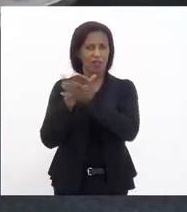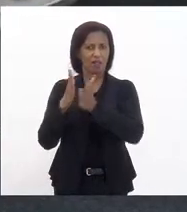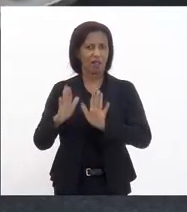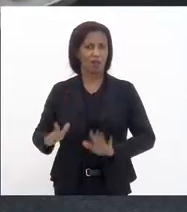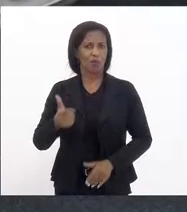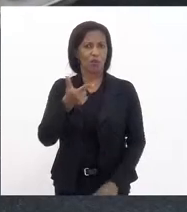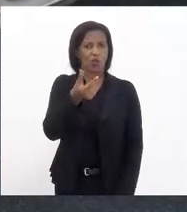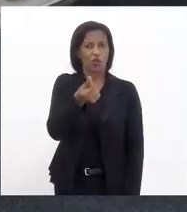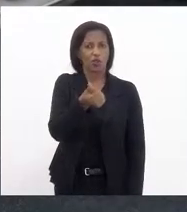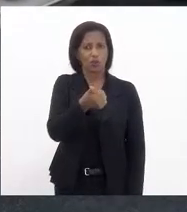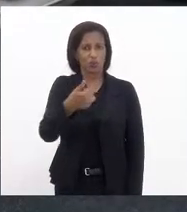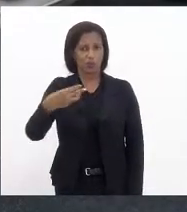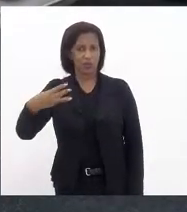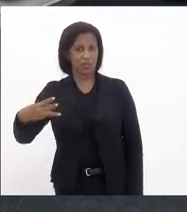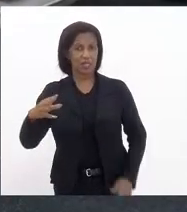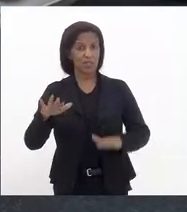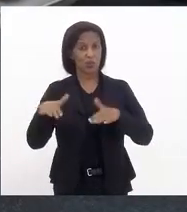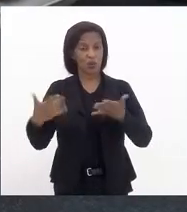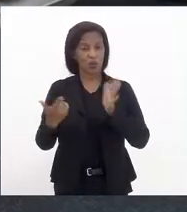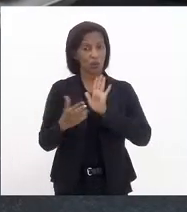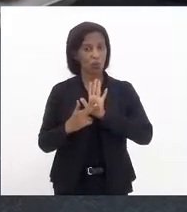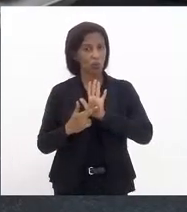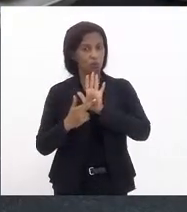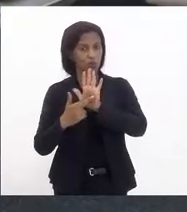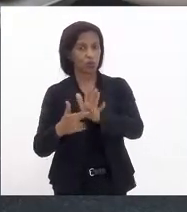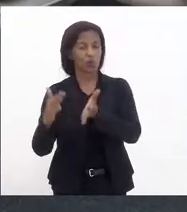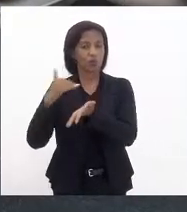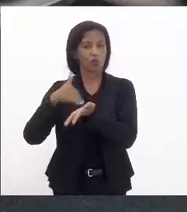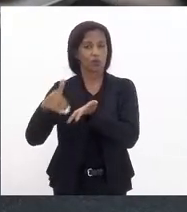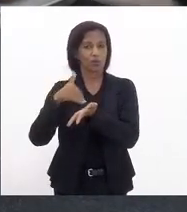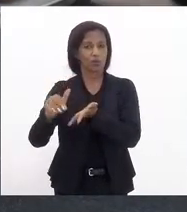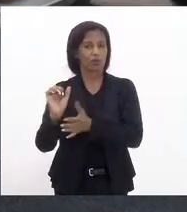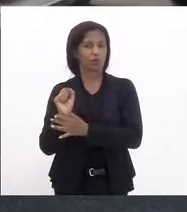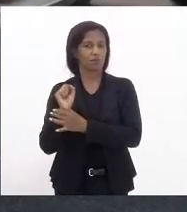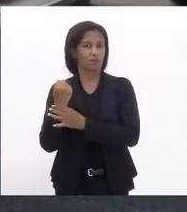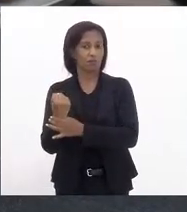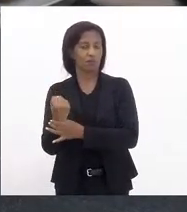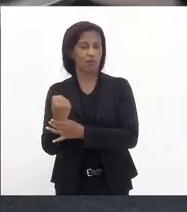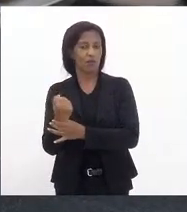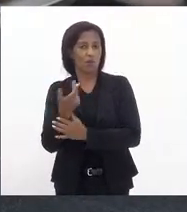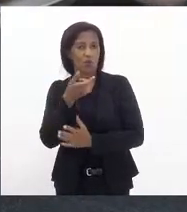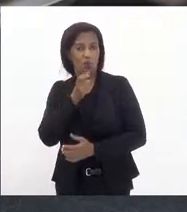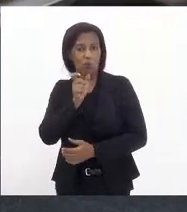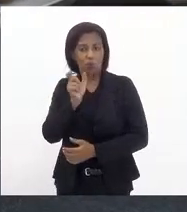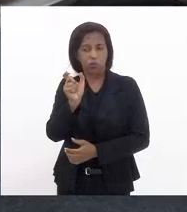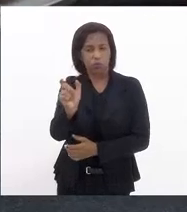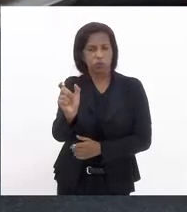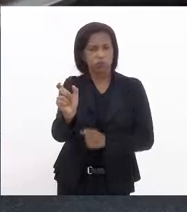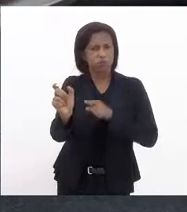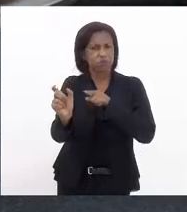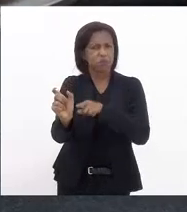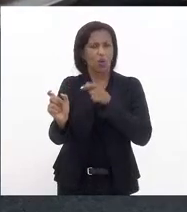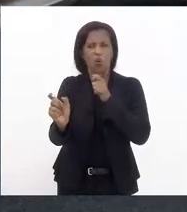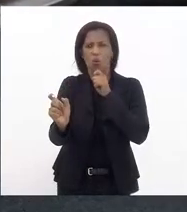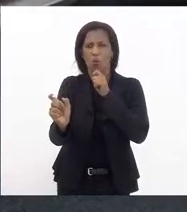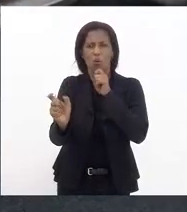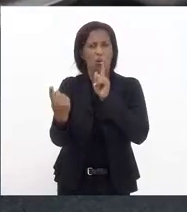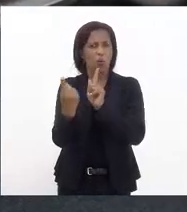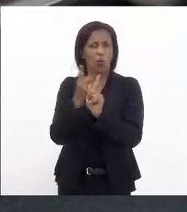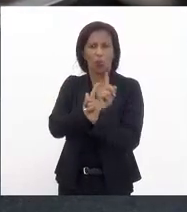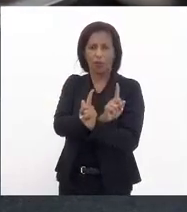2013 quando eu apresentei ao secretário de segurança um argumento que não tinha como ser